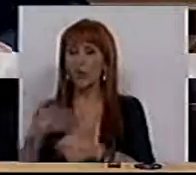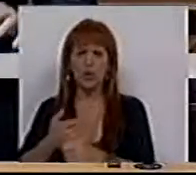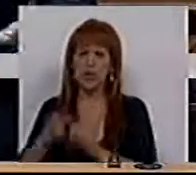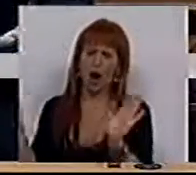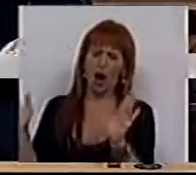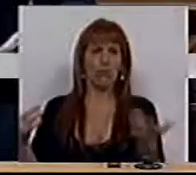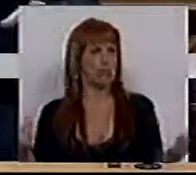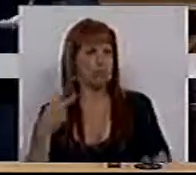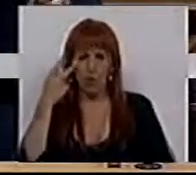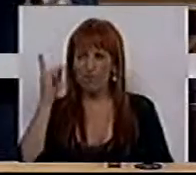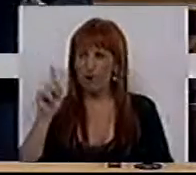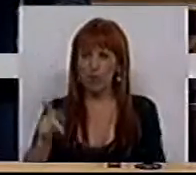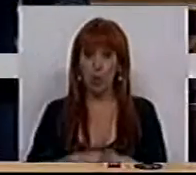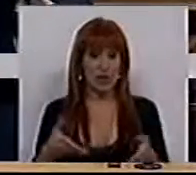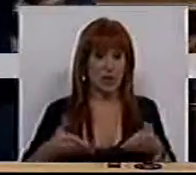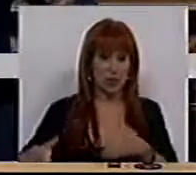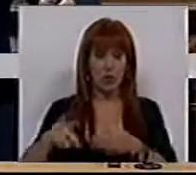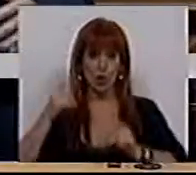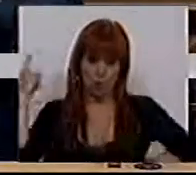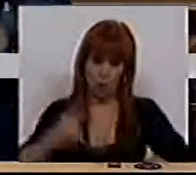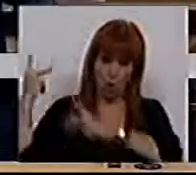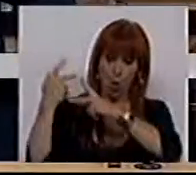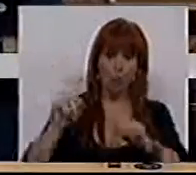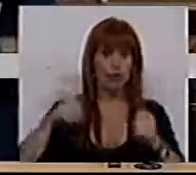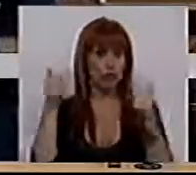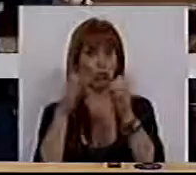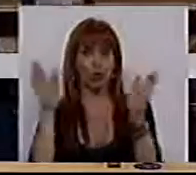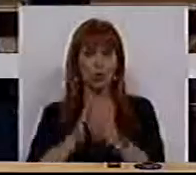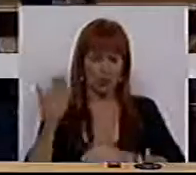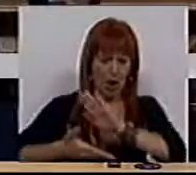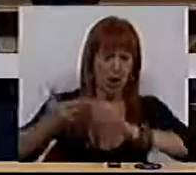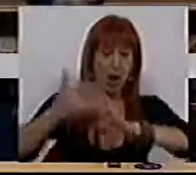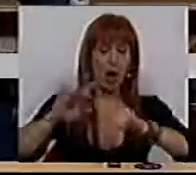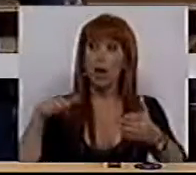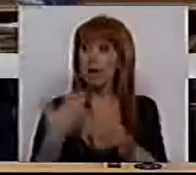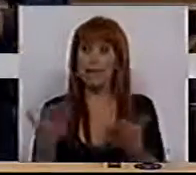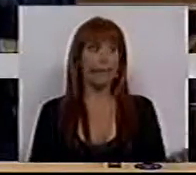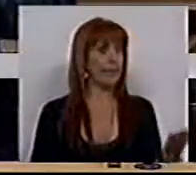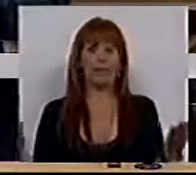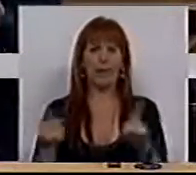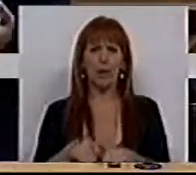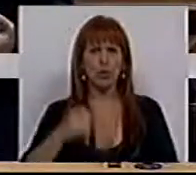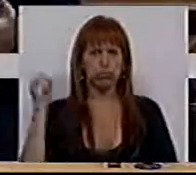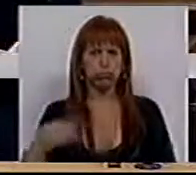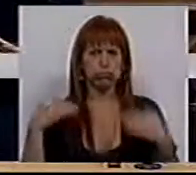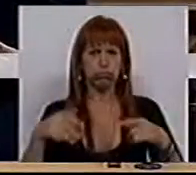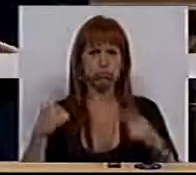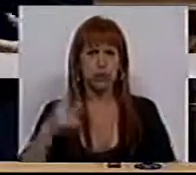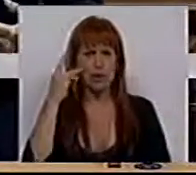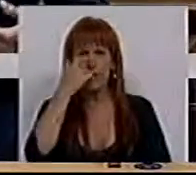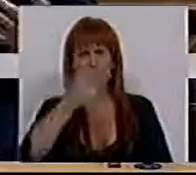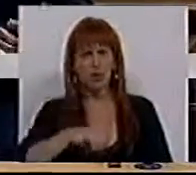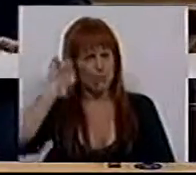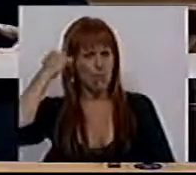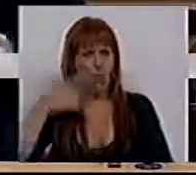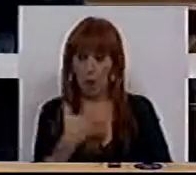desemprego e o que nós vemos foi que a estratégia da austeridade a todo vapor trouxe aqui de facto uma brutalidade sobre a vida das